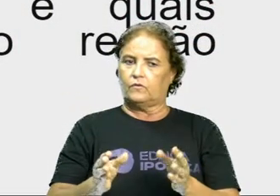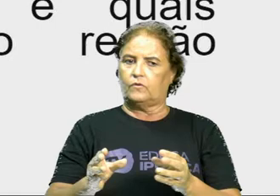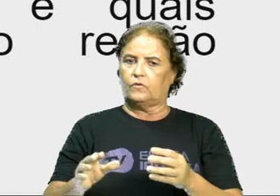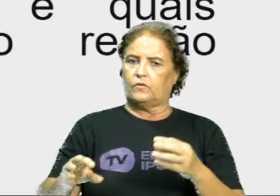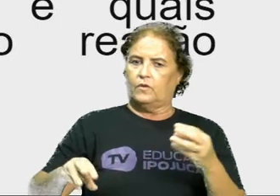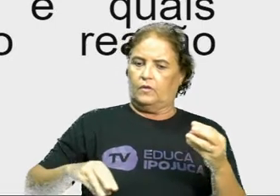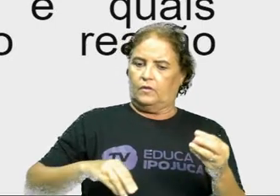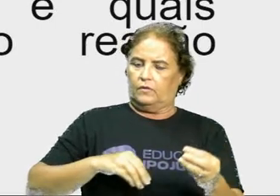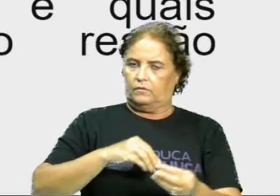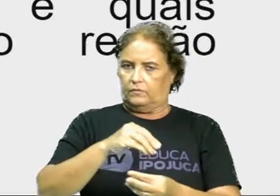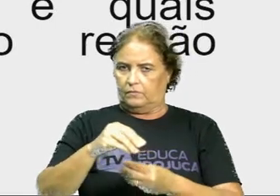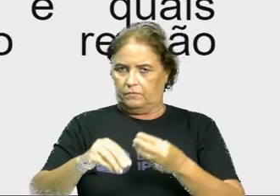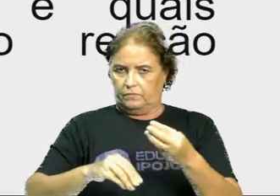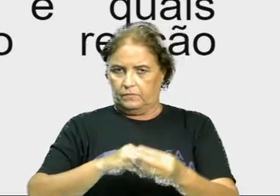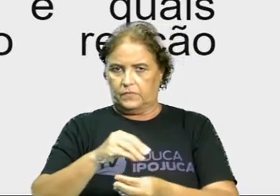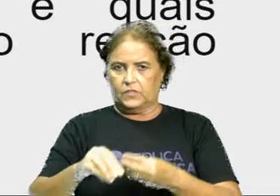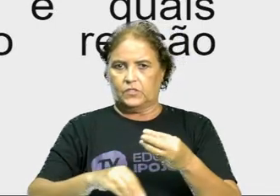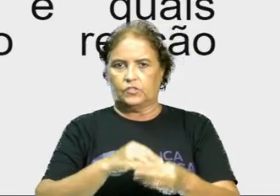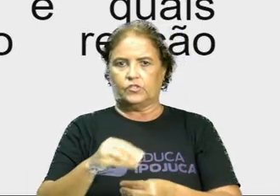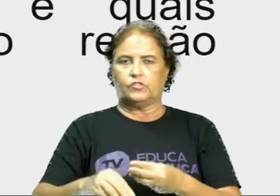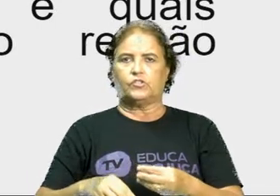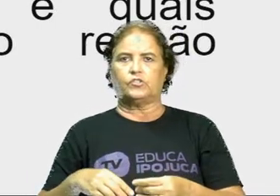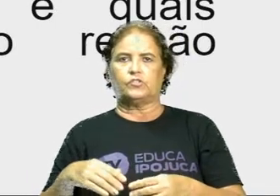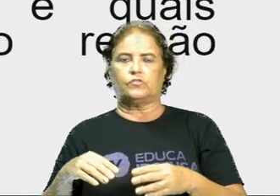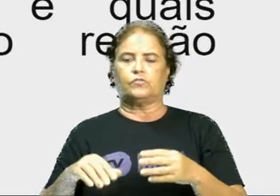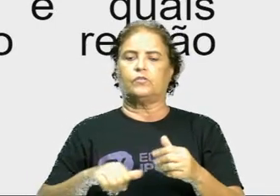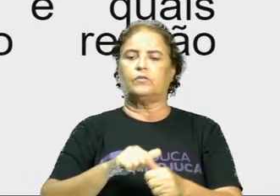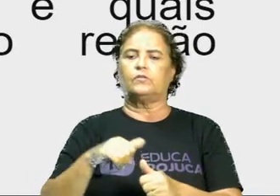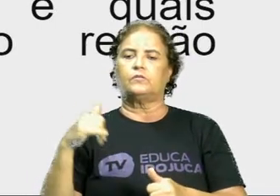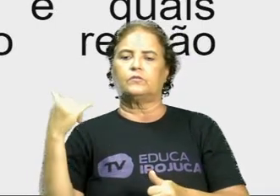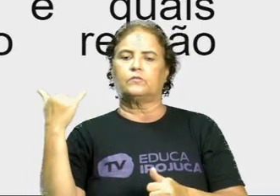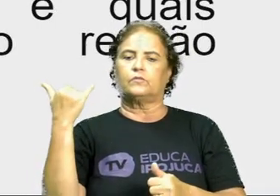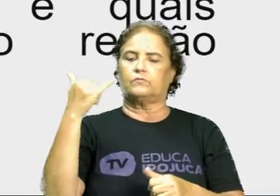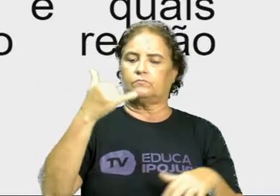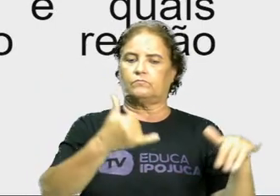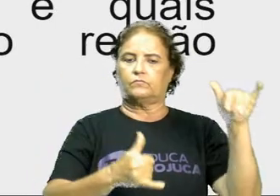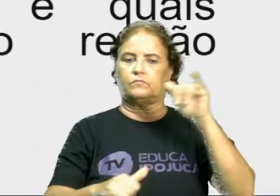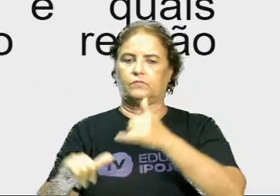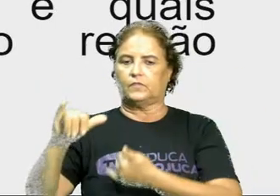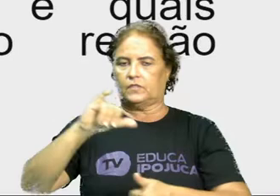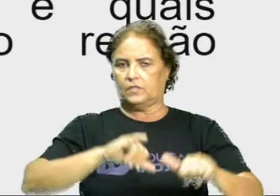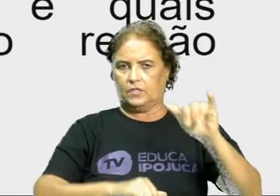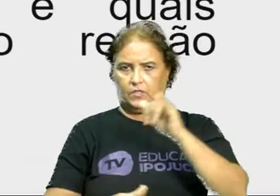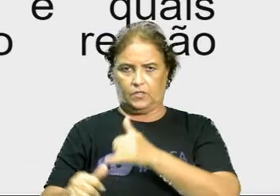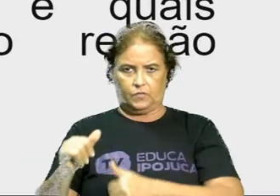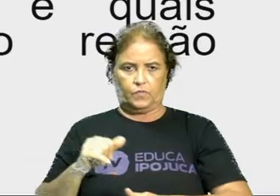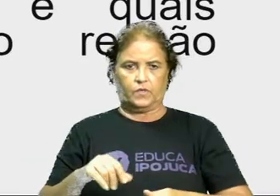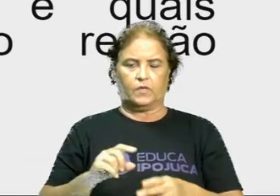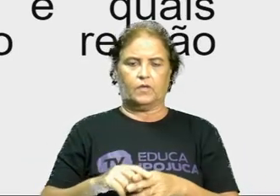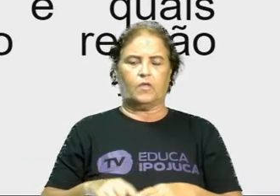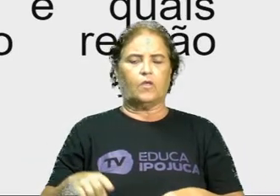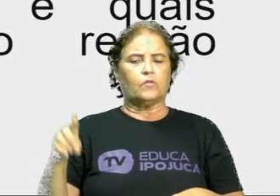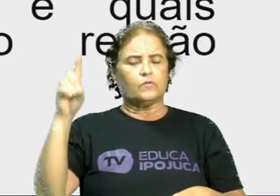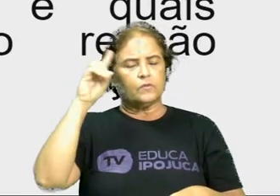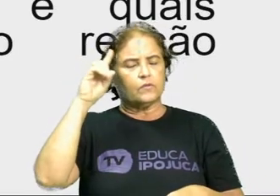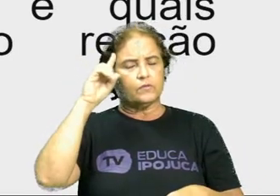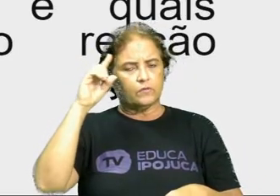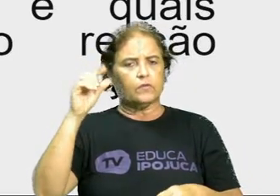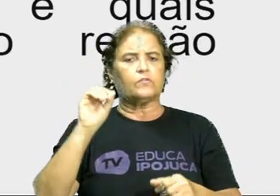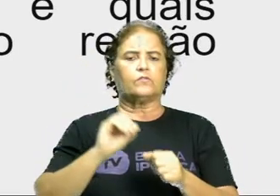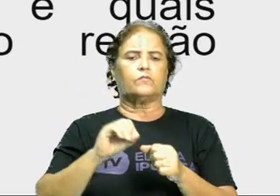os que são reações químicas. E muitas delas ocorrem no nosso dia a dia. Ou seja, as coisas que a gente faz em casa normalmente.